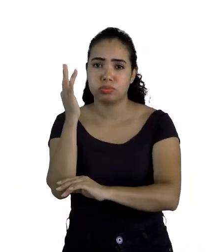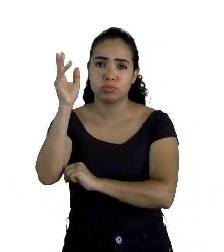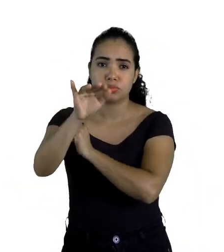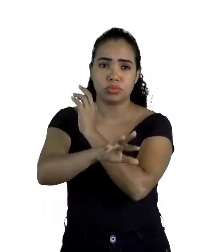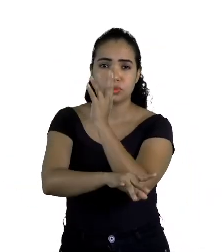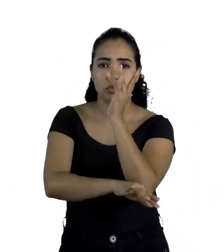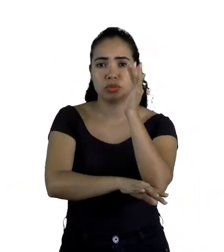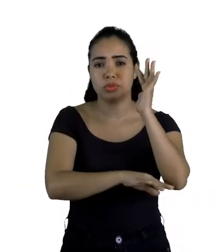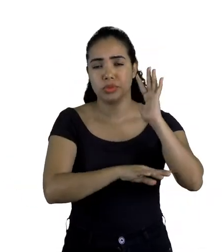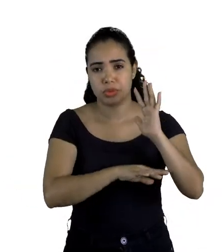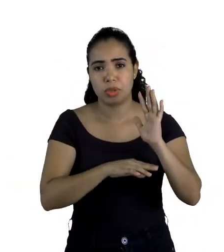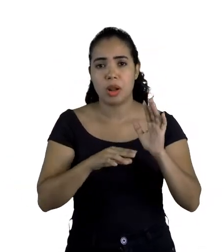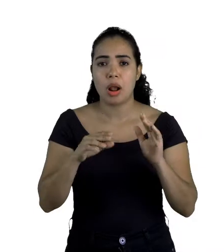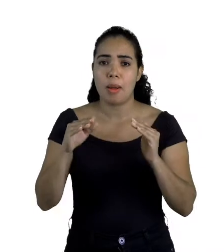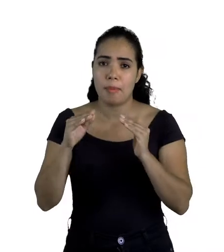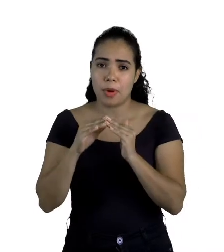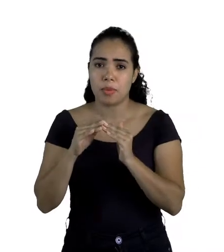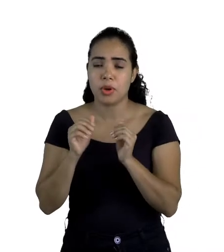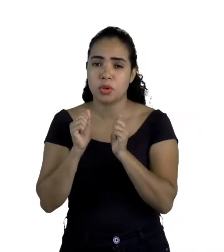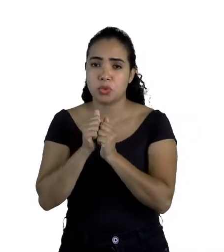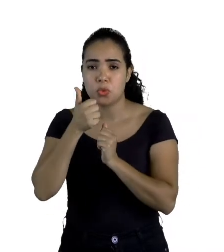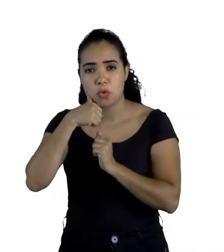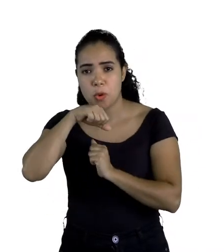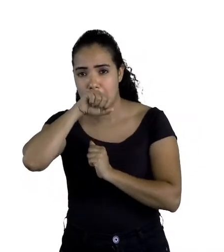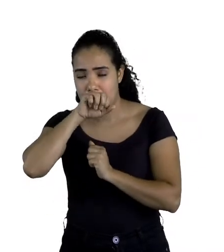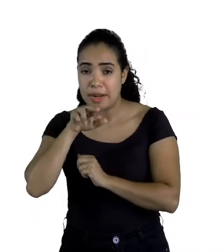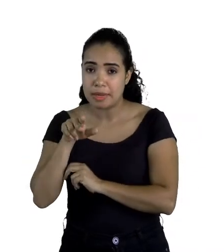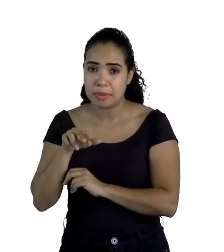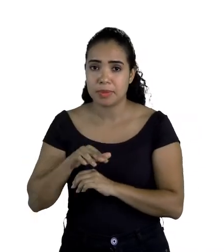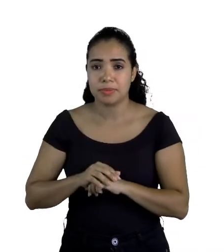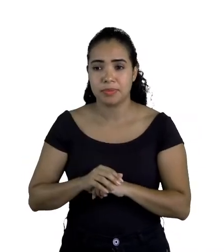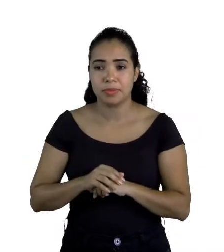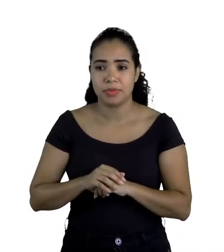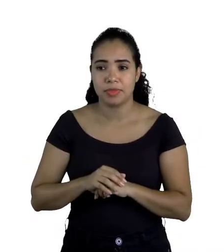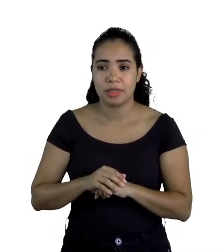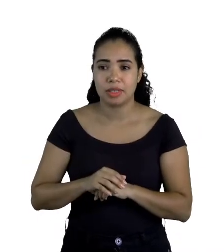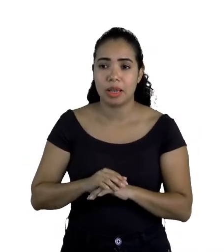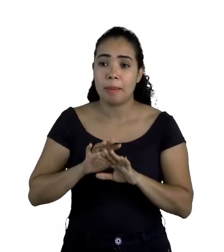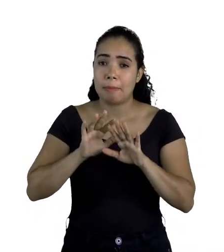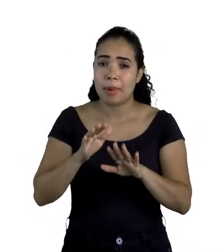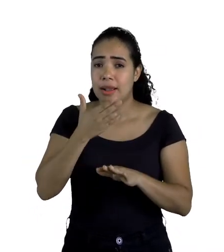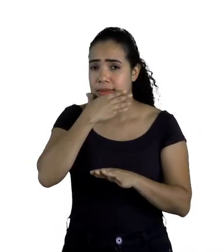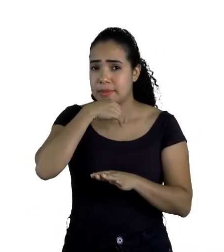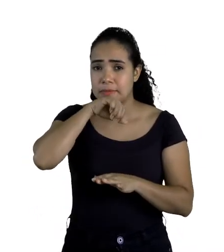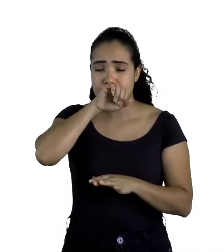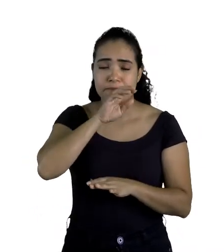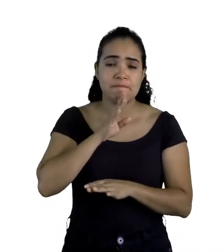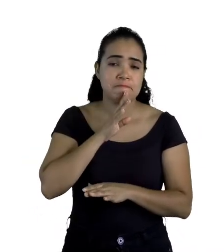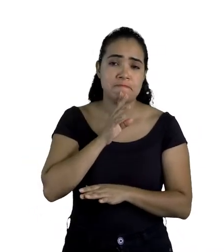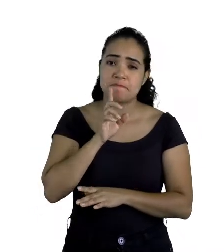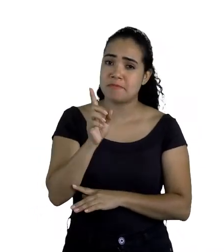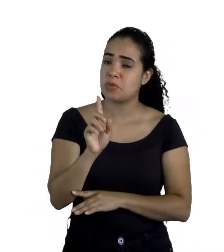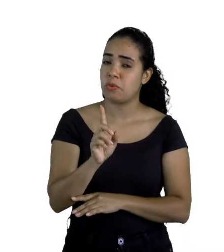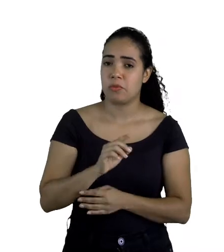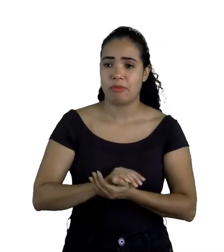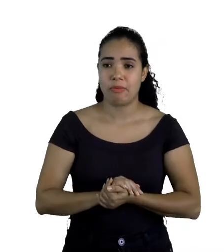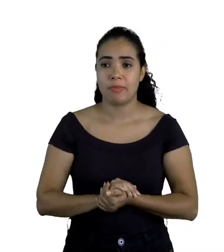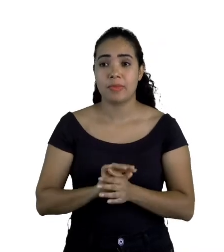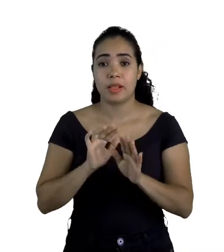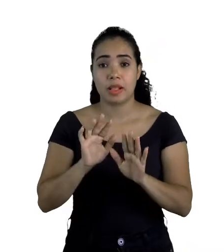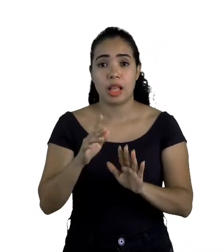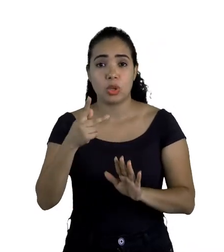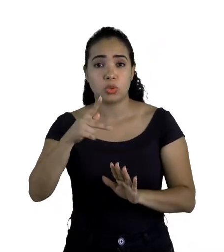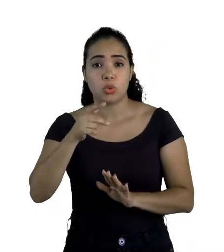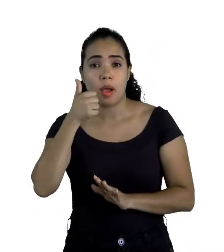com sua mãezinha e seus irmãos, faltando o pai que ele não tinha conhecido. A sua